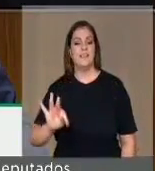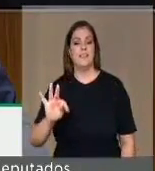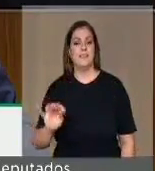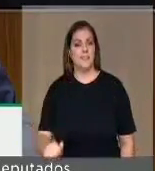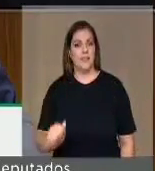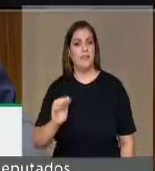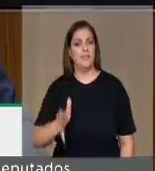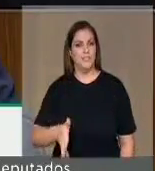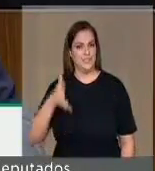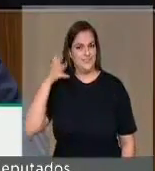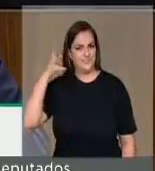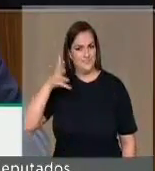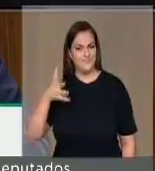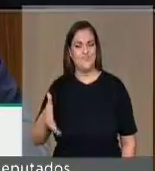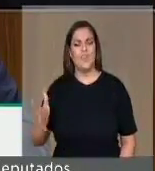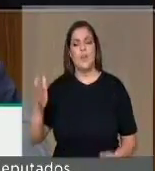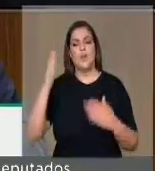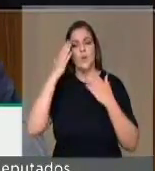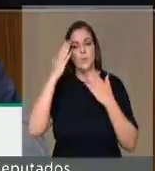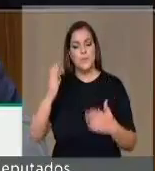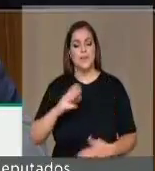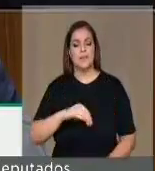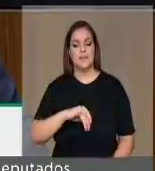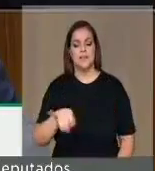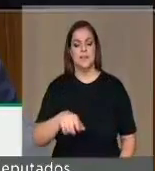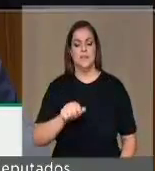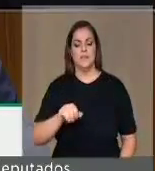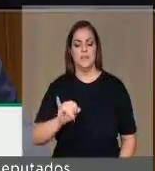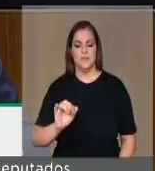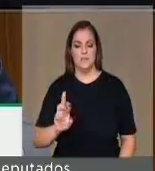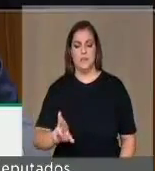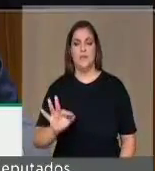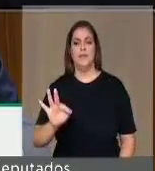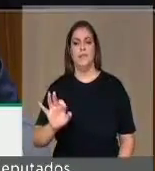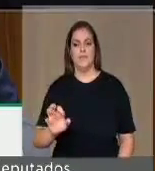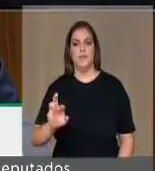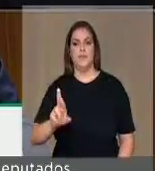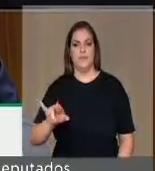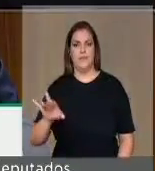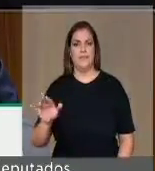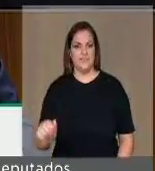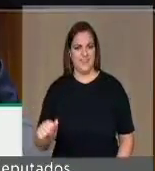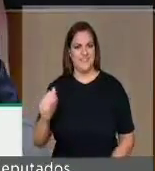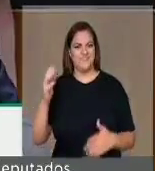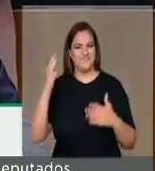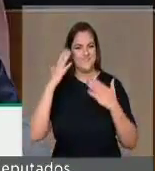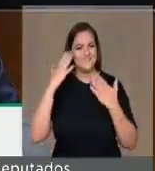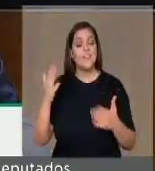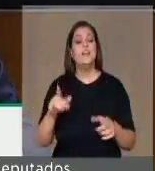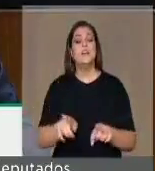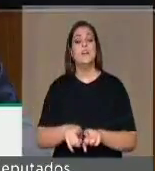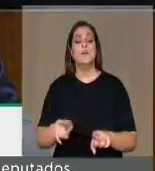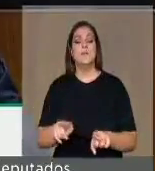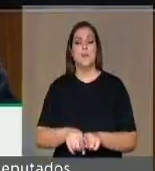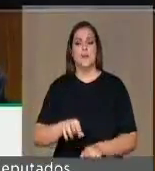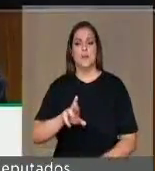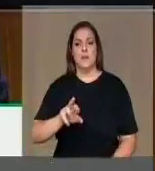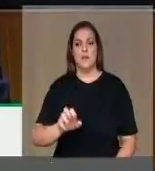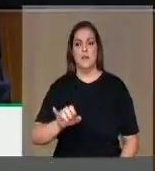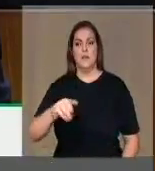exposição, agradecer ao Jair Ferreira, agradecer ao Reinaldo